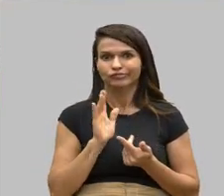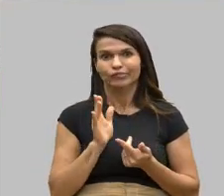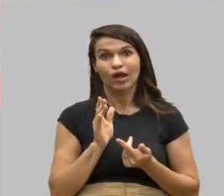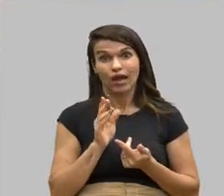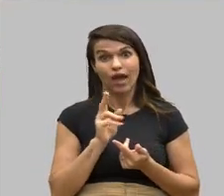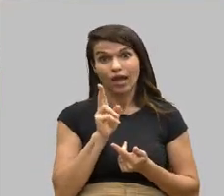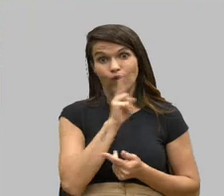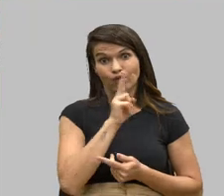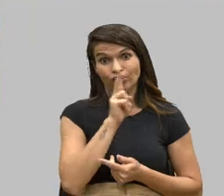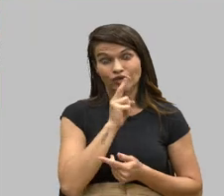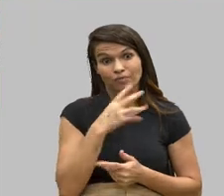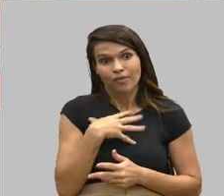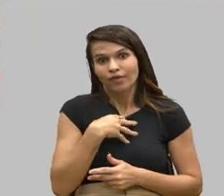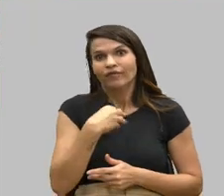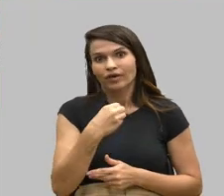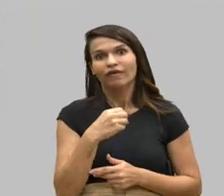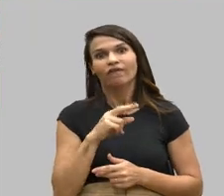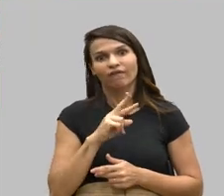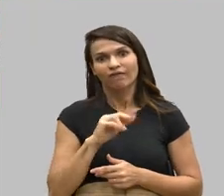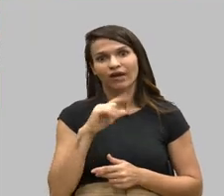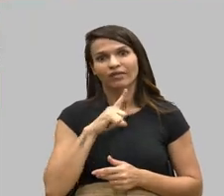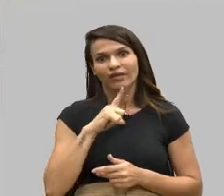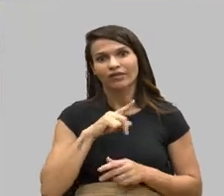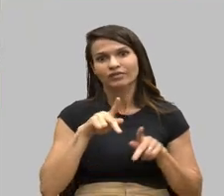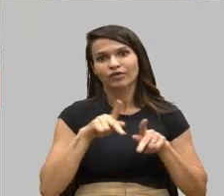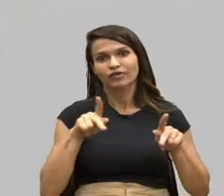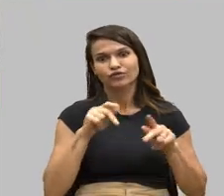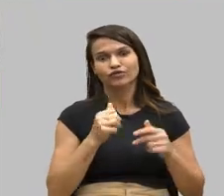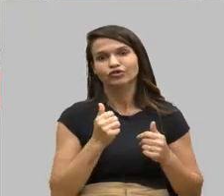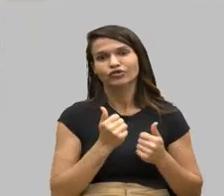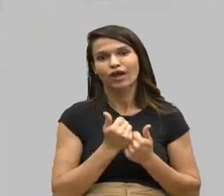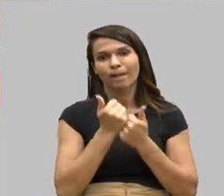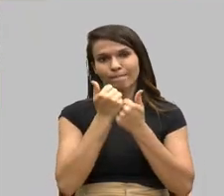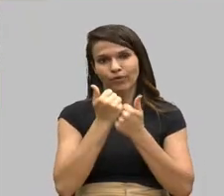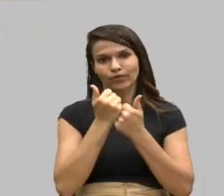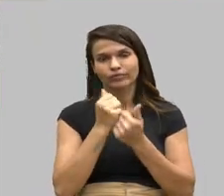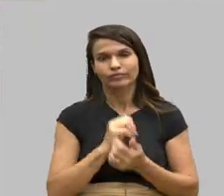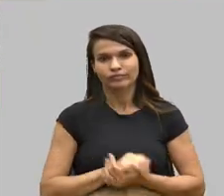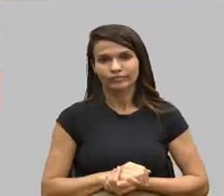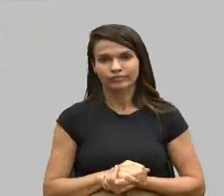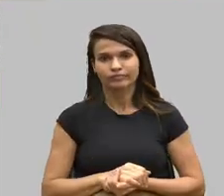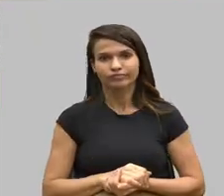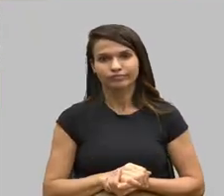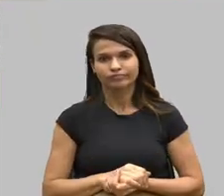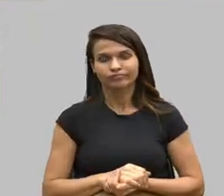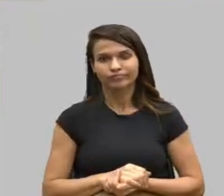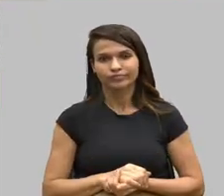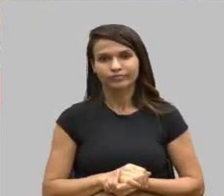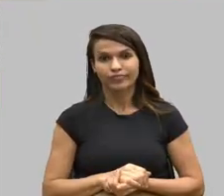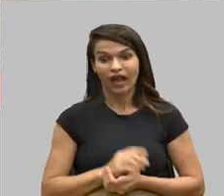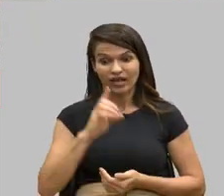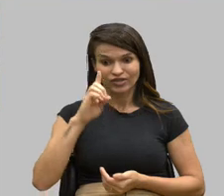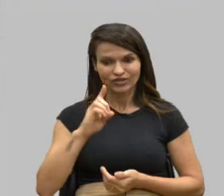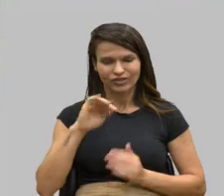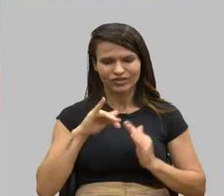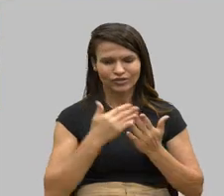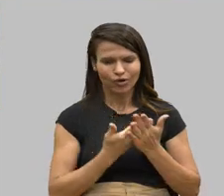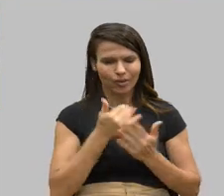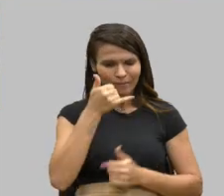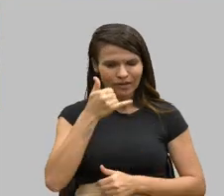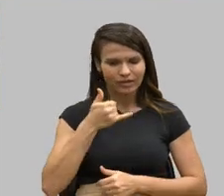meu filho, enfim, vai ter esse professor de apoio. Pasmem, a diretoria da escola me liga e fala, mãe,